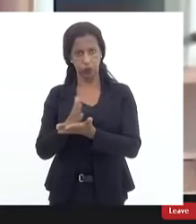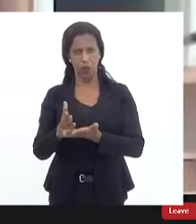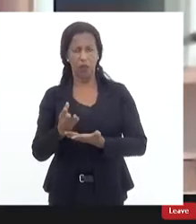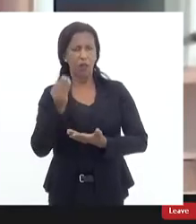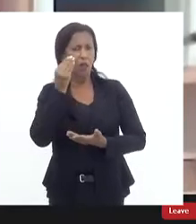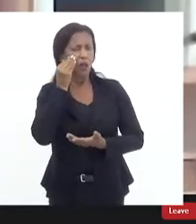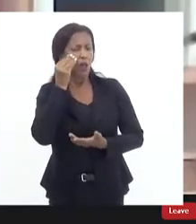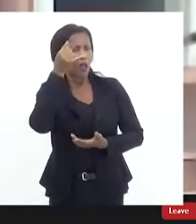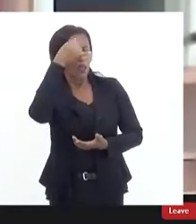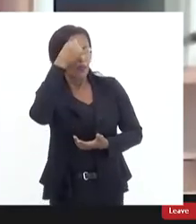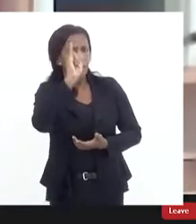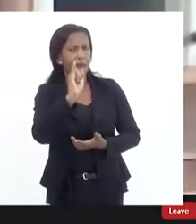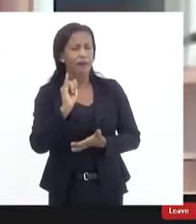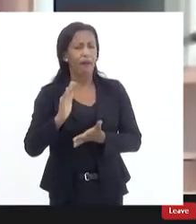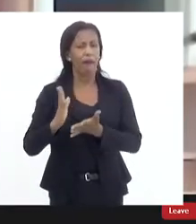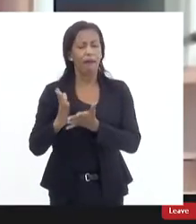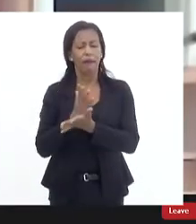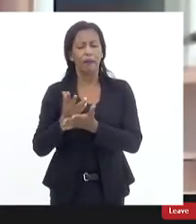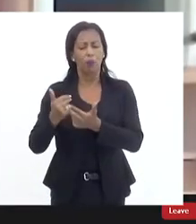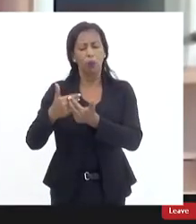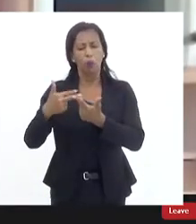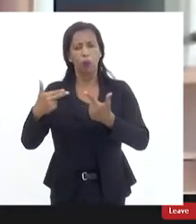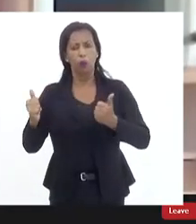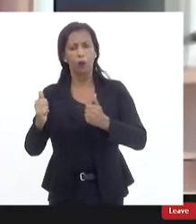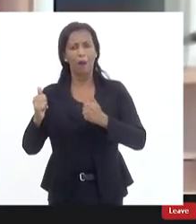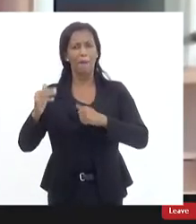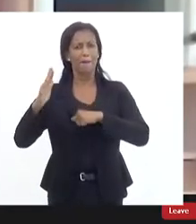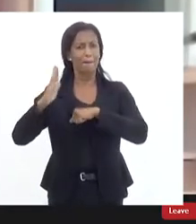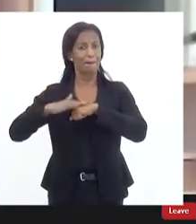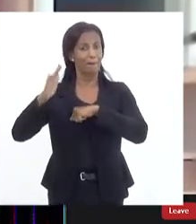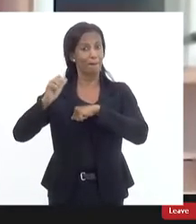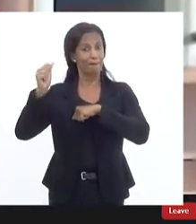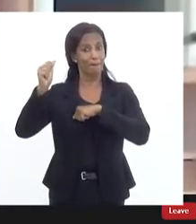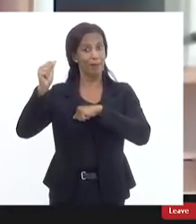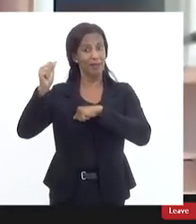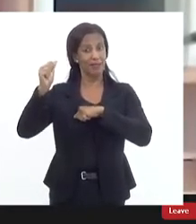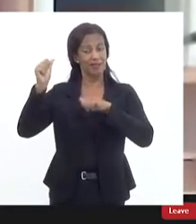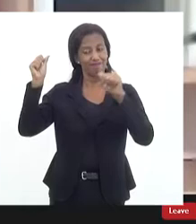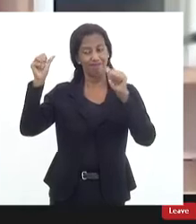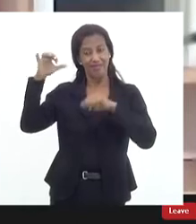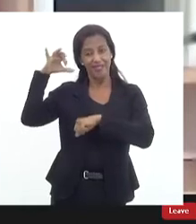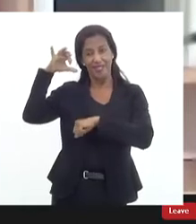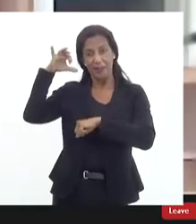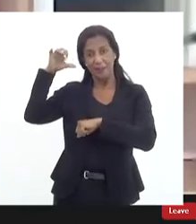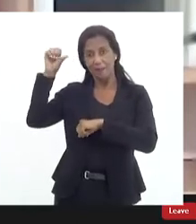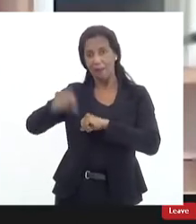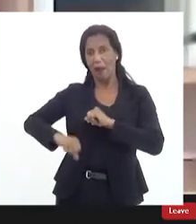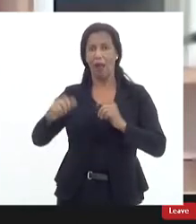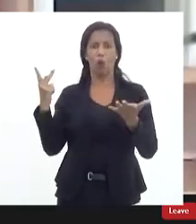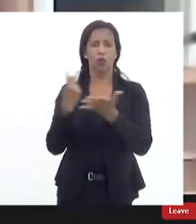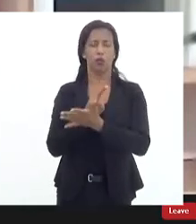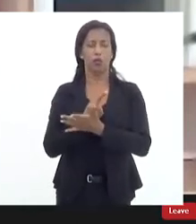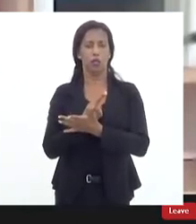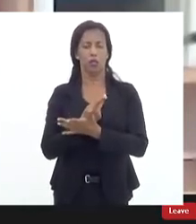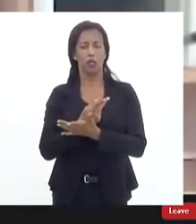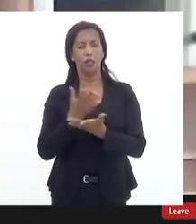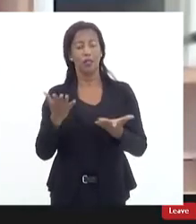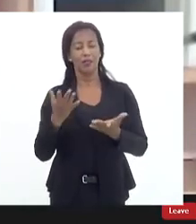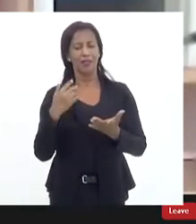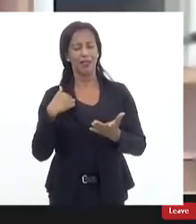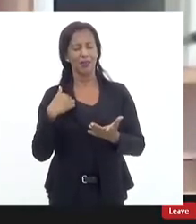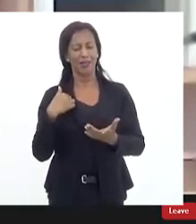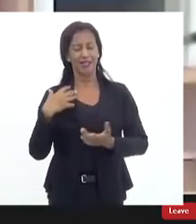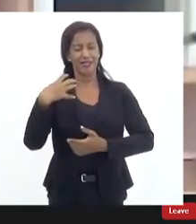tentar evitar que algum fato de maior gravidade ocorra então em síntese o plantão esbarra